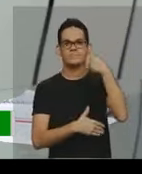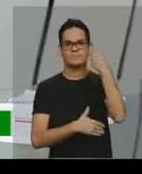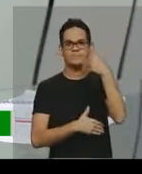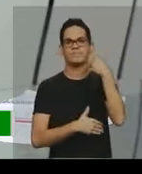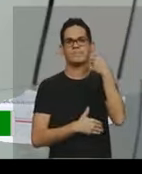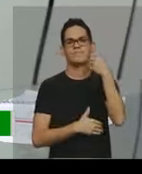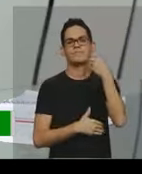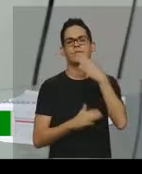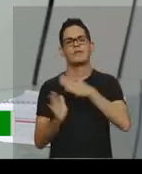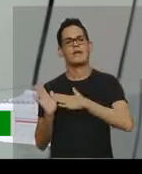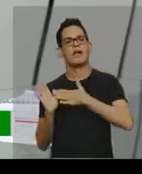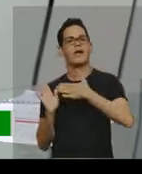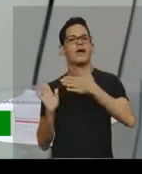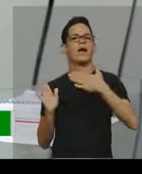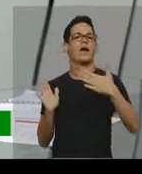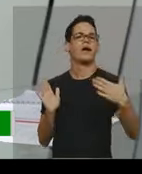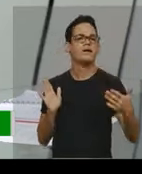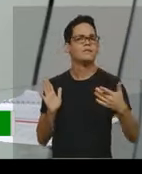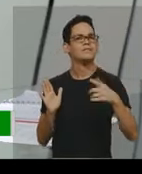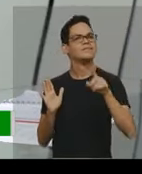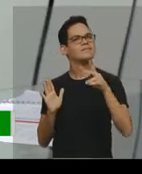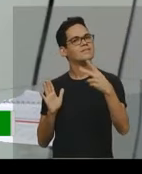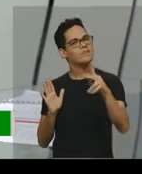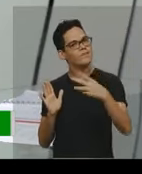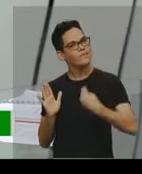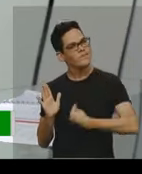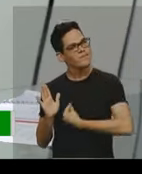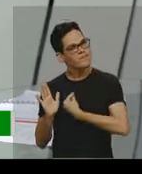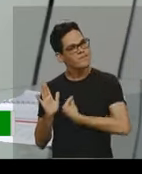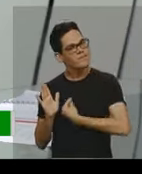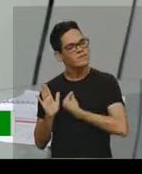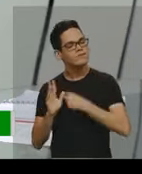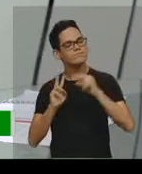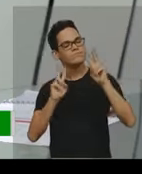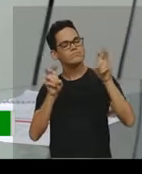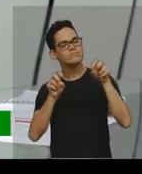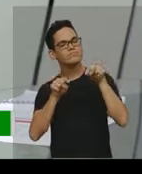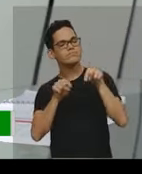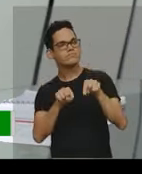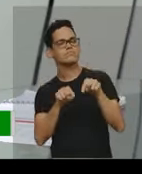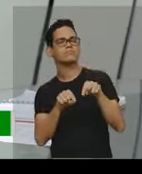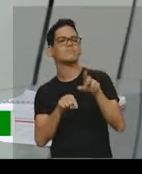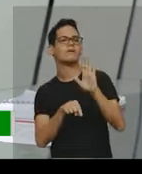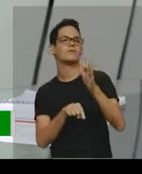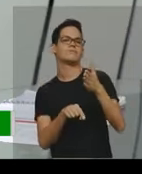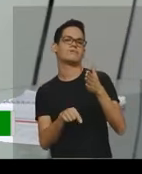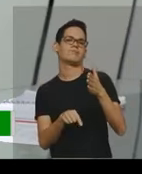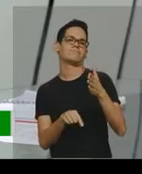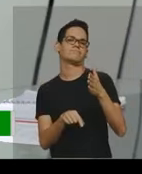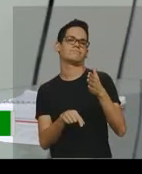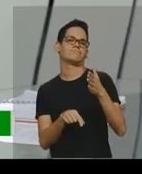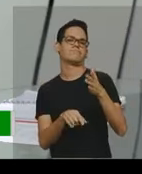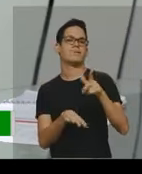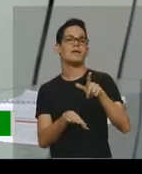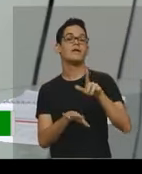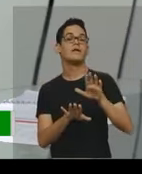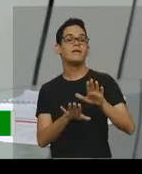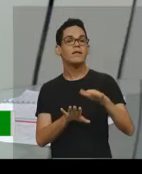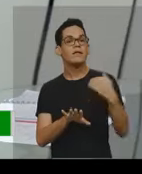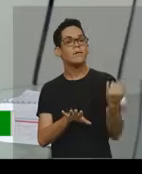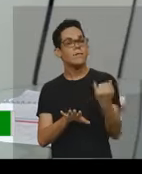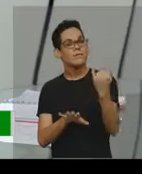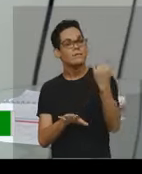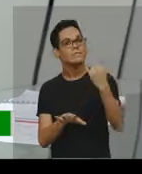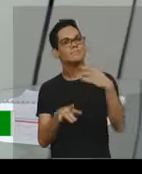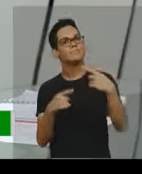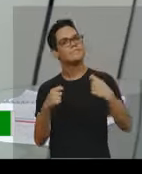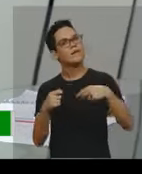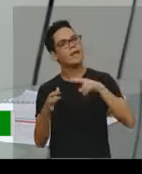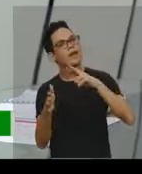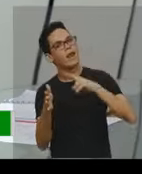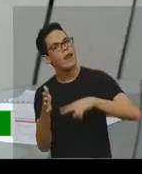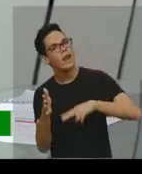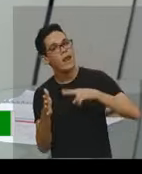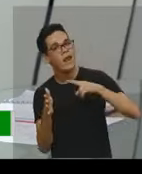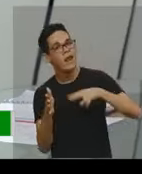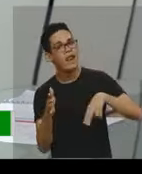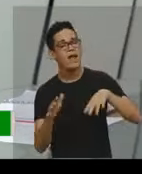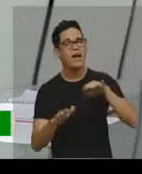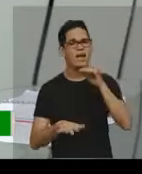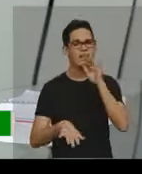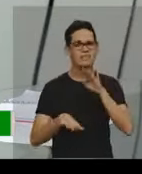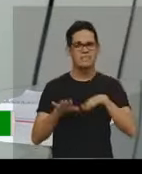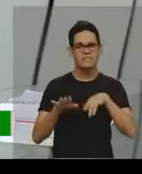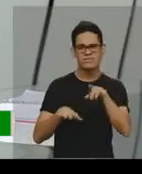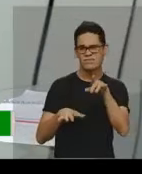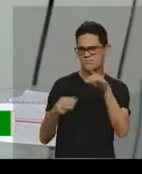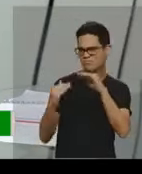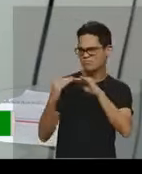determinado tema, sobre aquele determinado assunto. Por isso, a importância de ler e de ler, às vezes, você